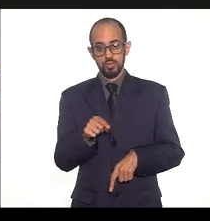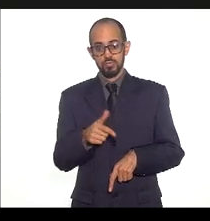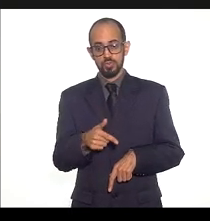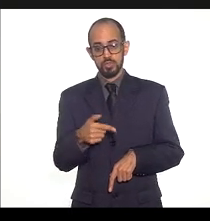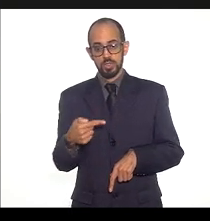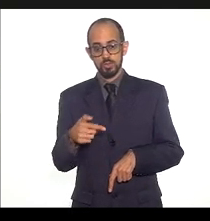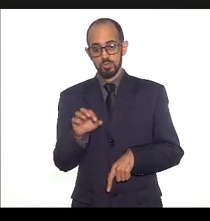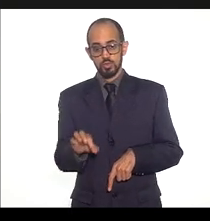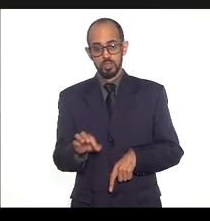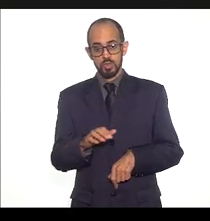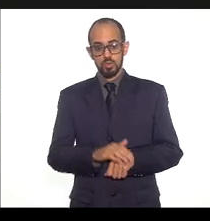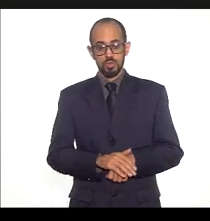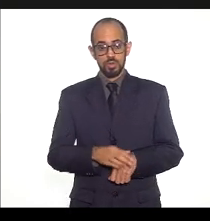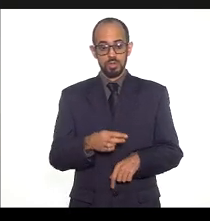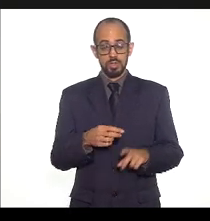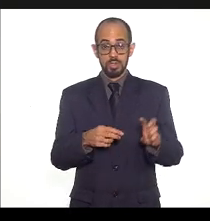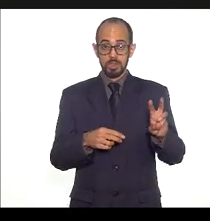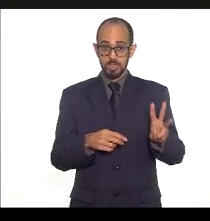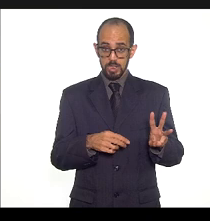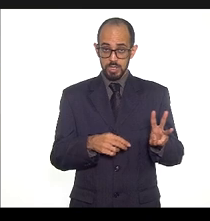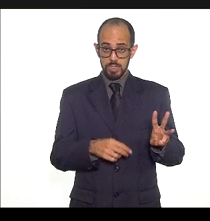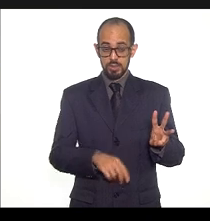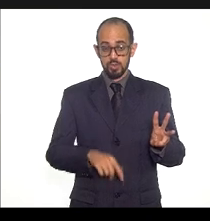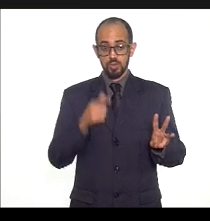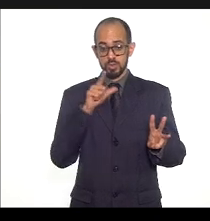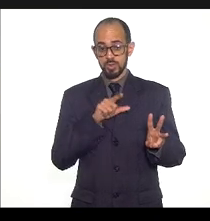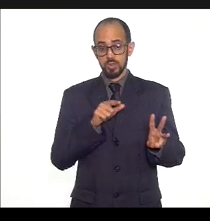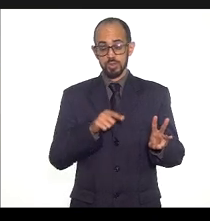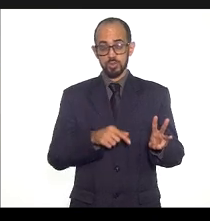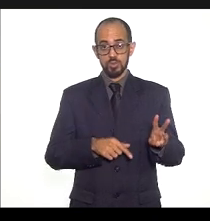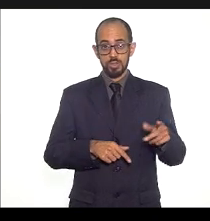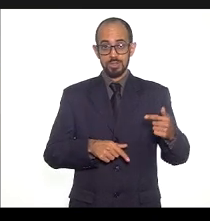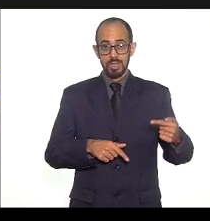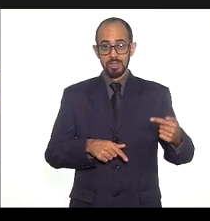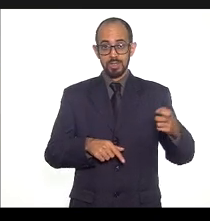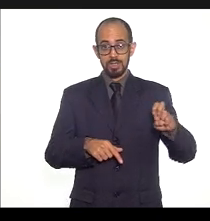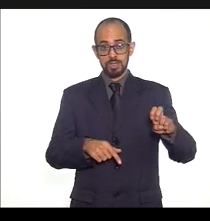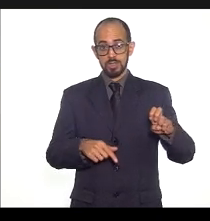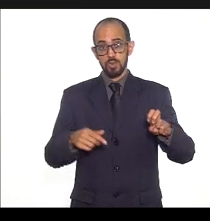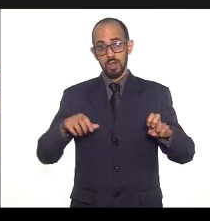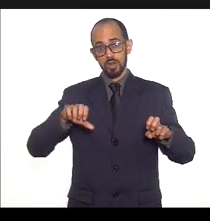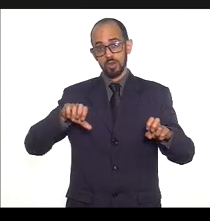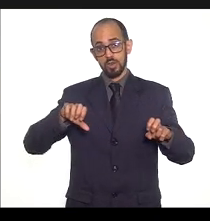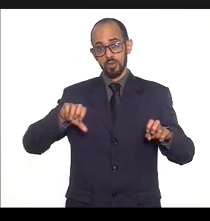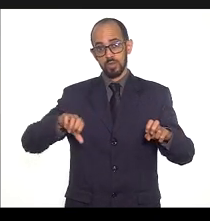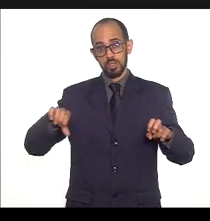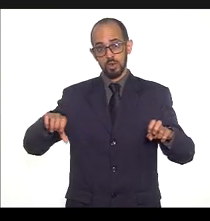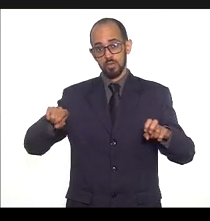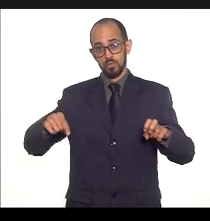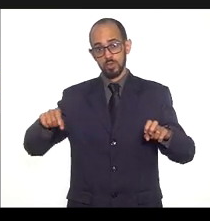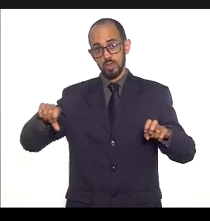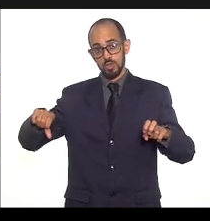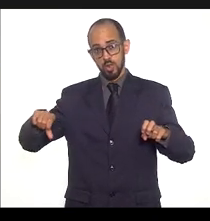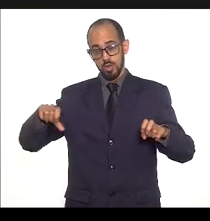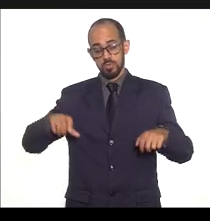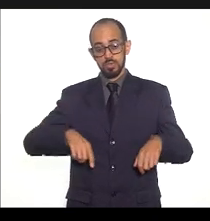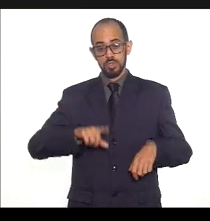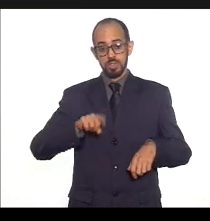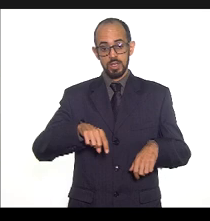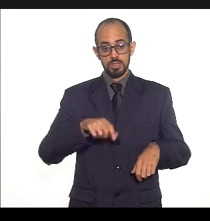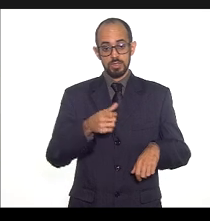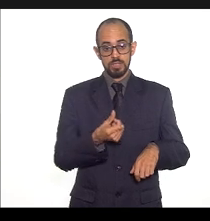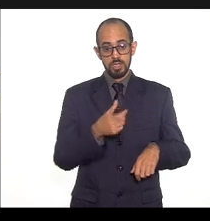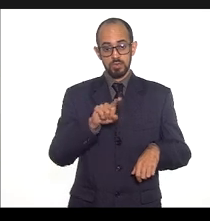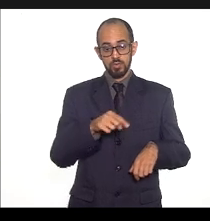3 metas tiveram alcance de 75% a 99,9% correspondentes a 6,52